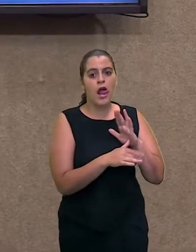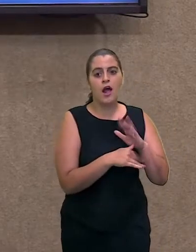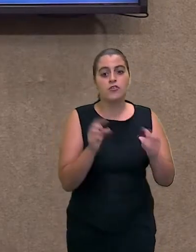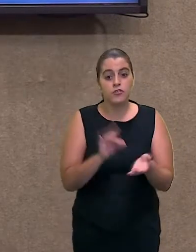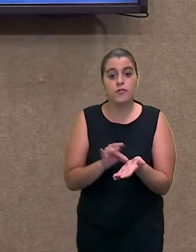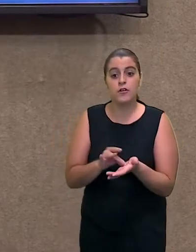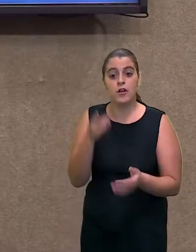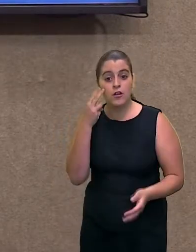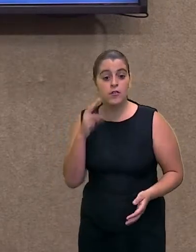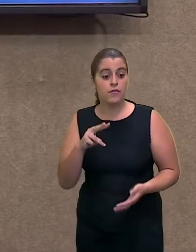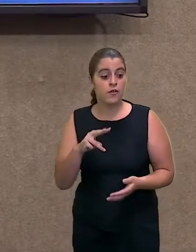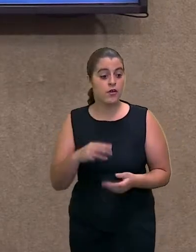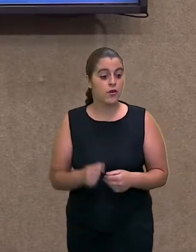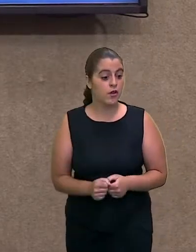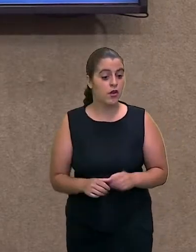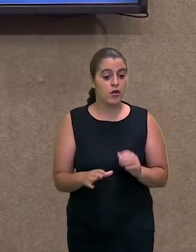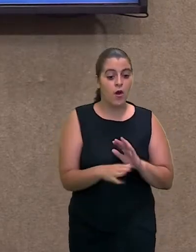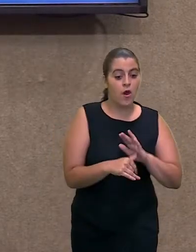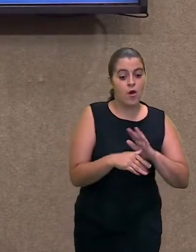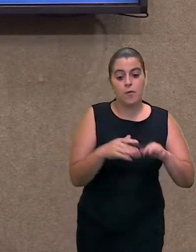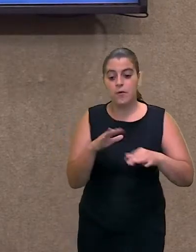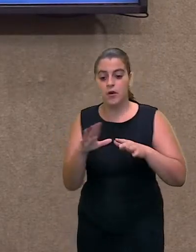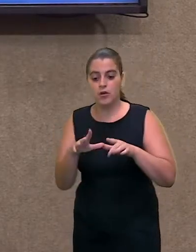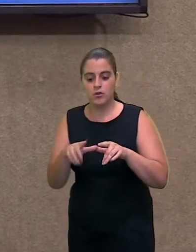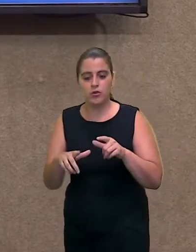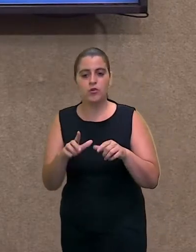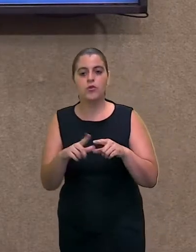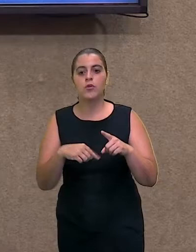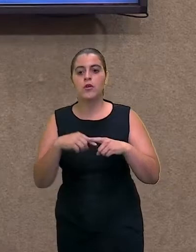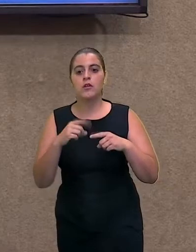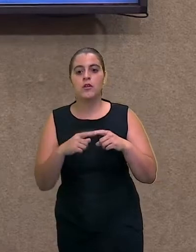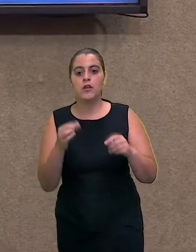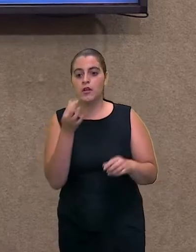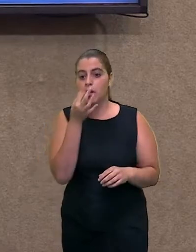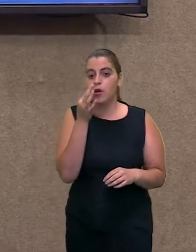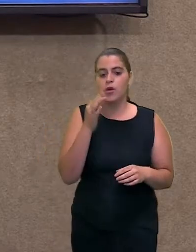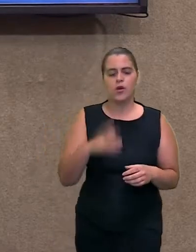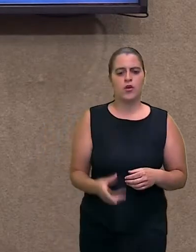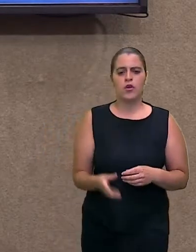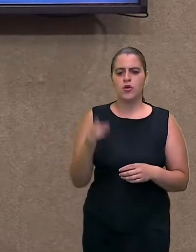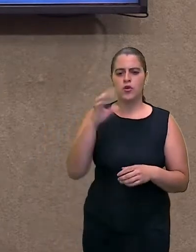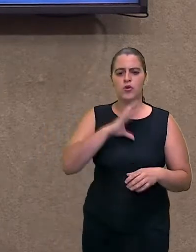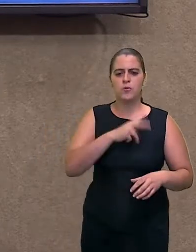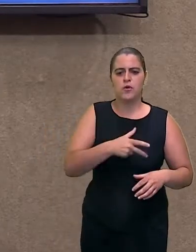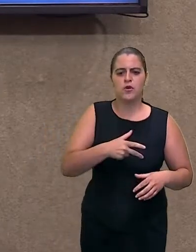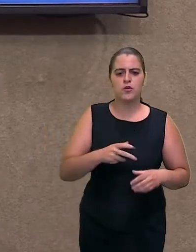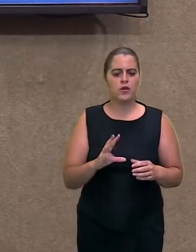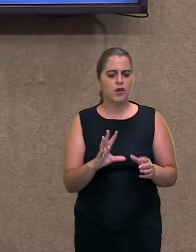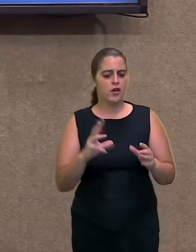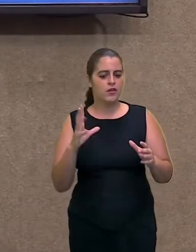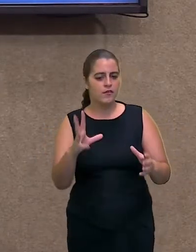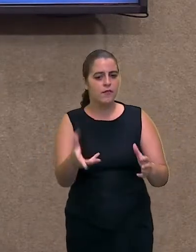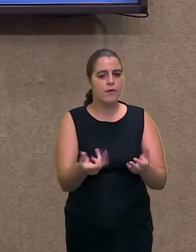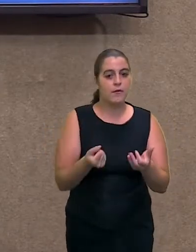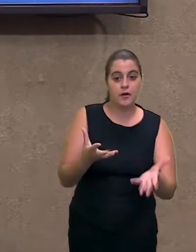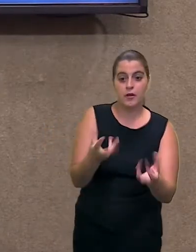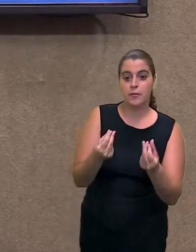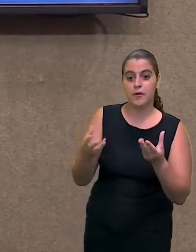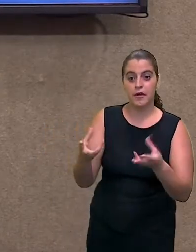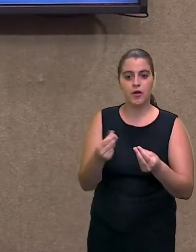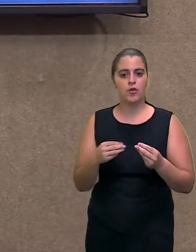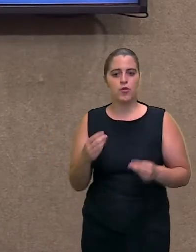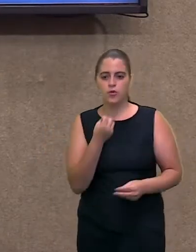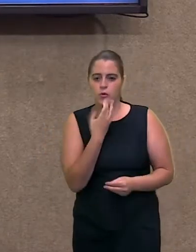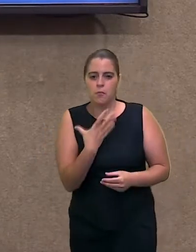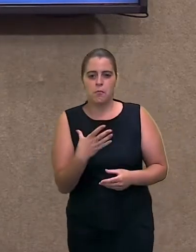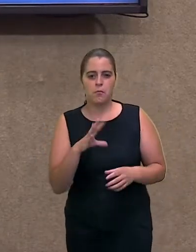Ou seja, eles perceberam que eles não estavam ganhando nada e os portugueses estavam levando tudo de bom que eles tinham.